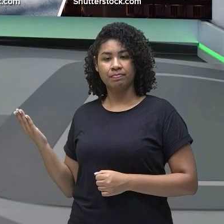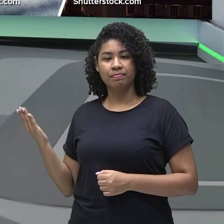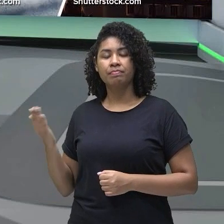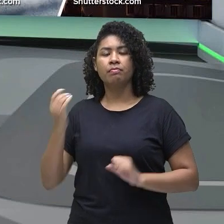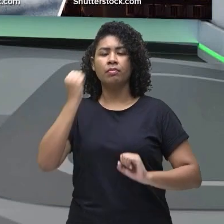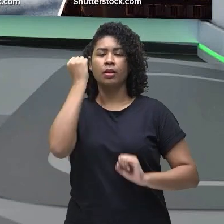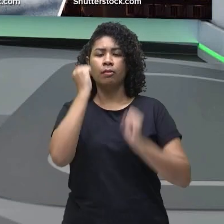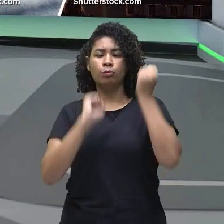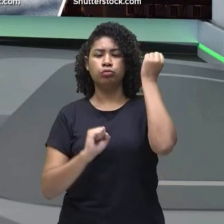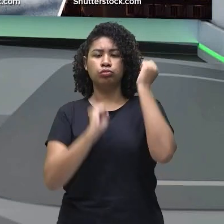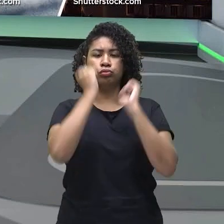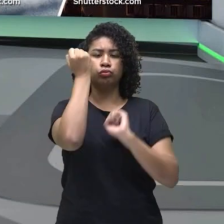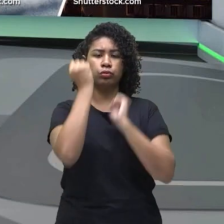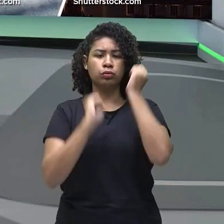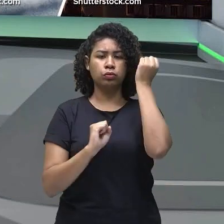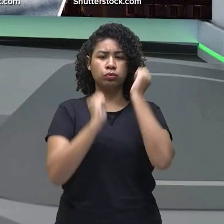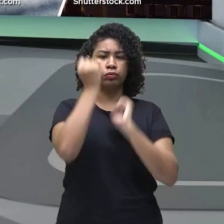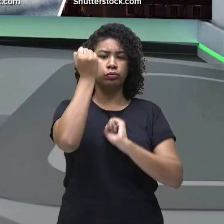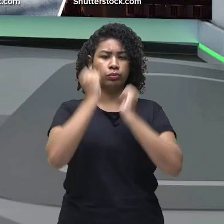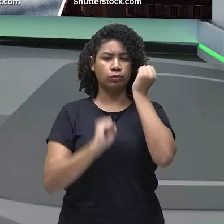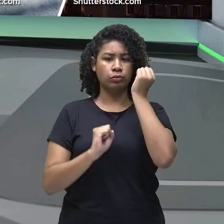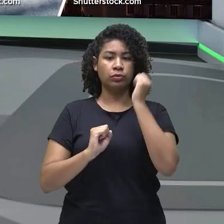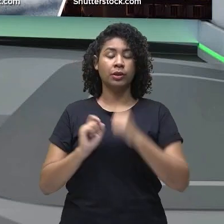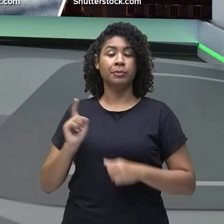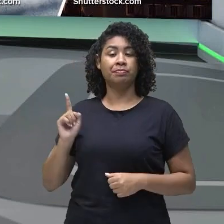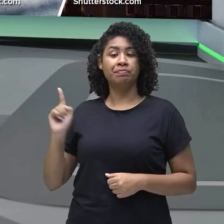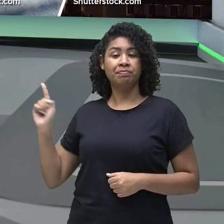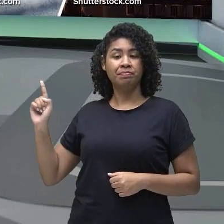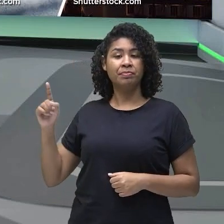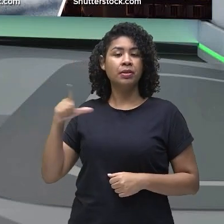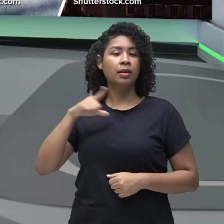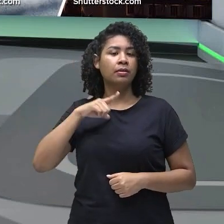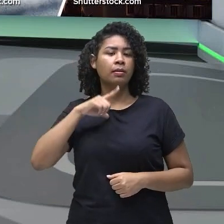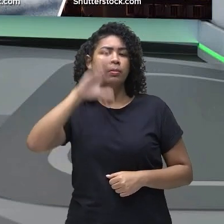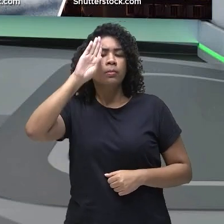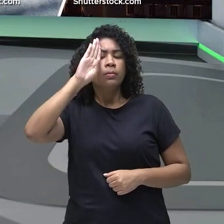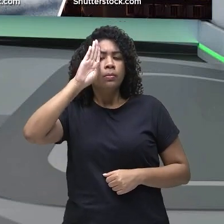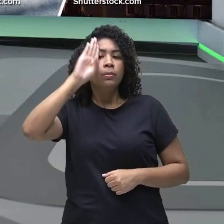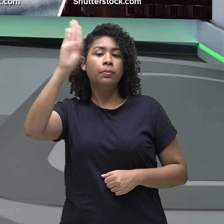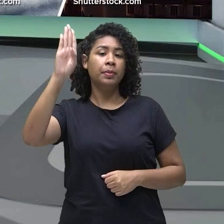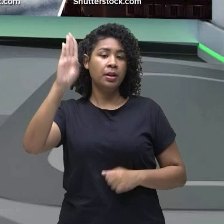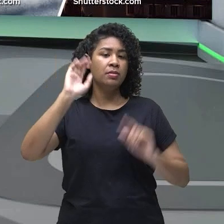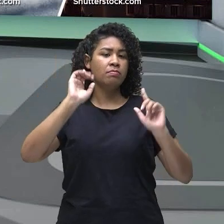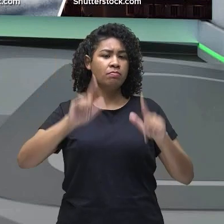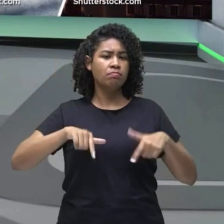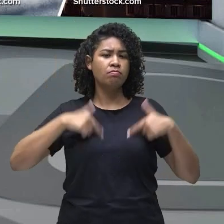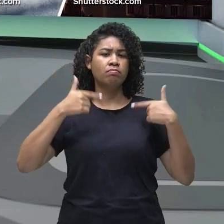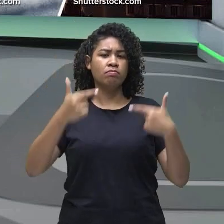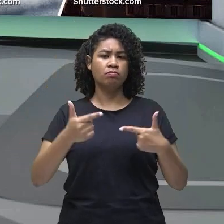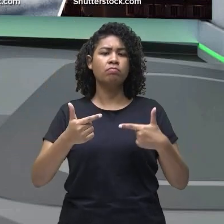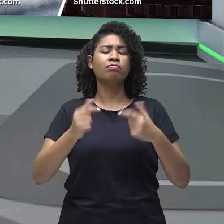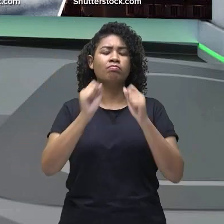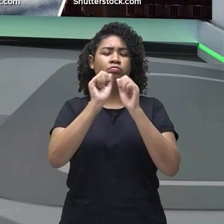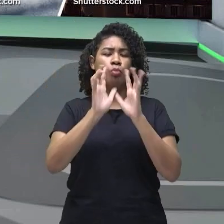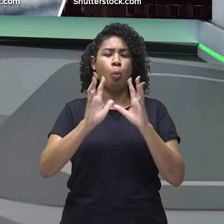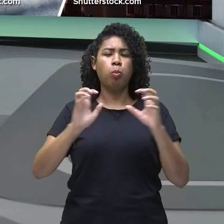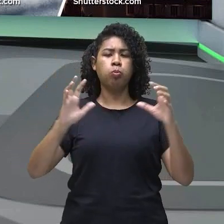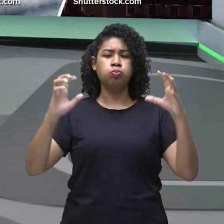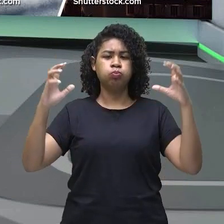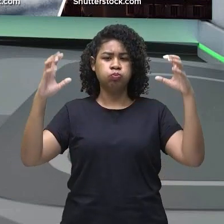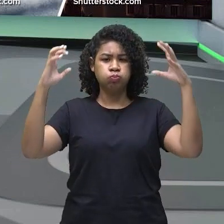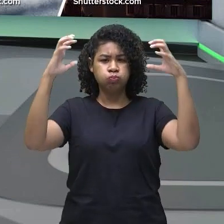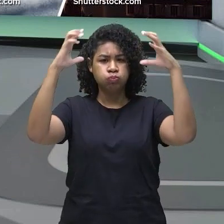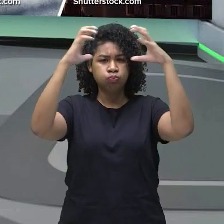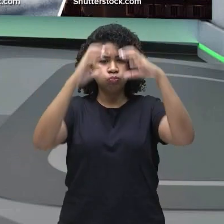industriais, então essas atividades elas são principais para a formação de gases do